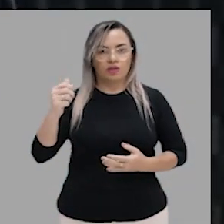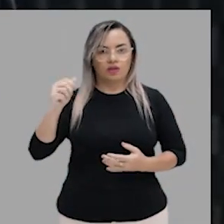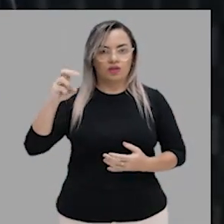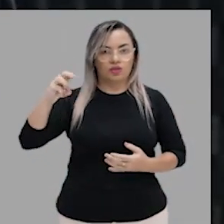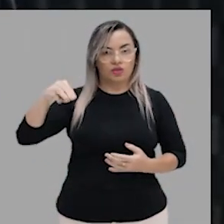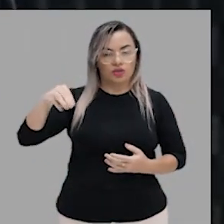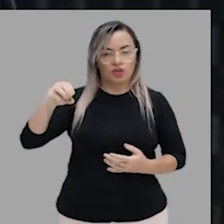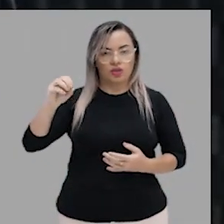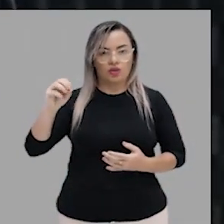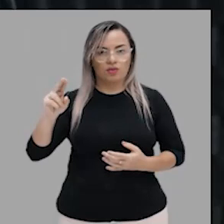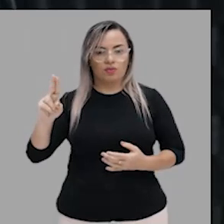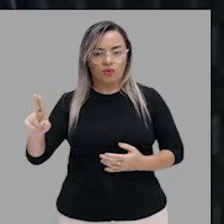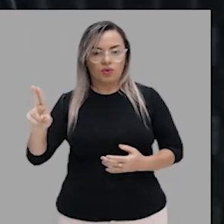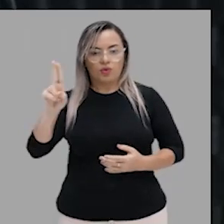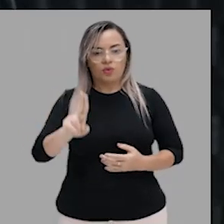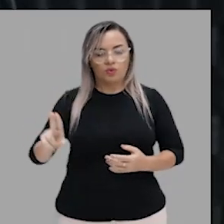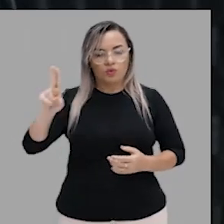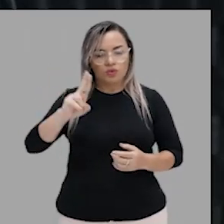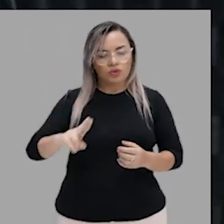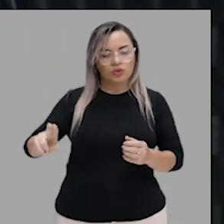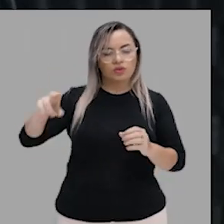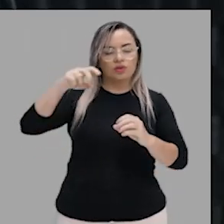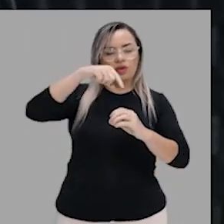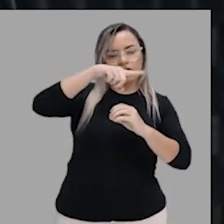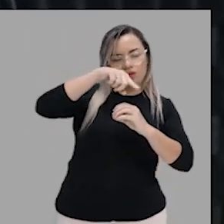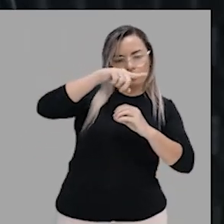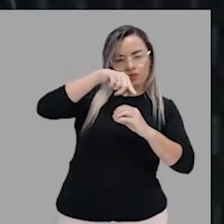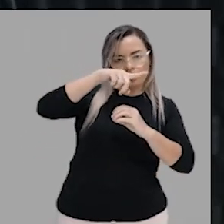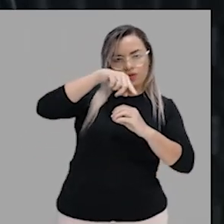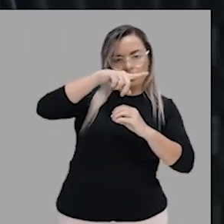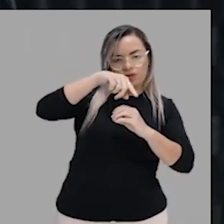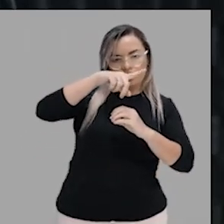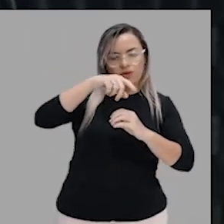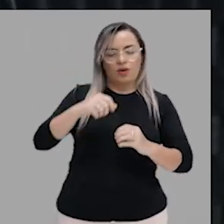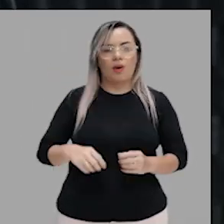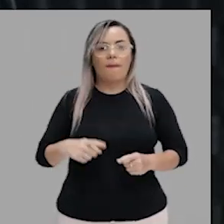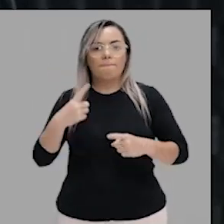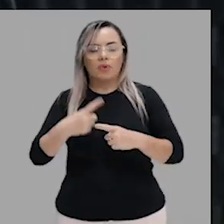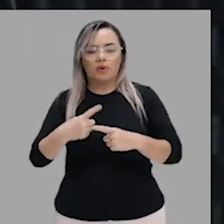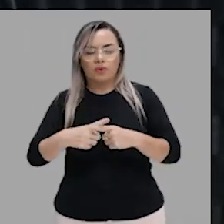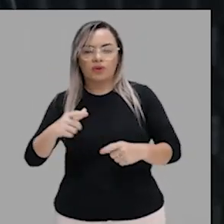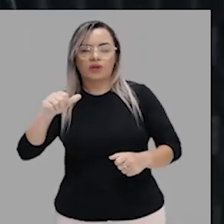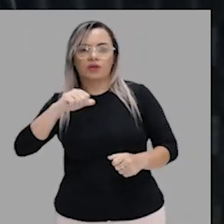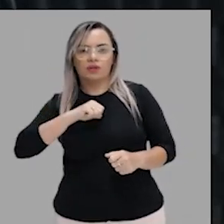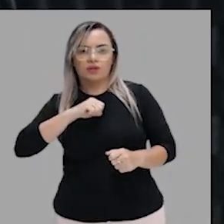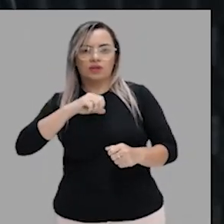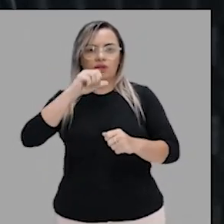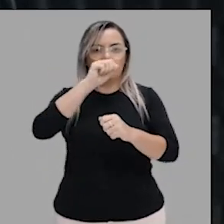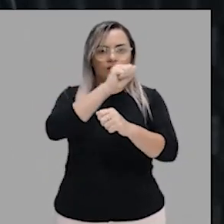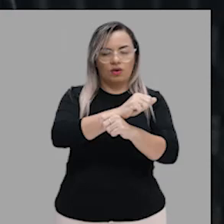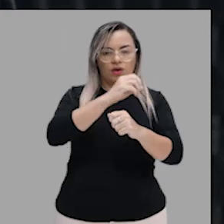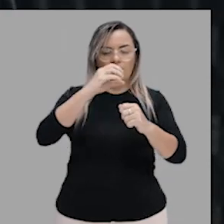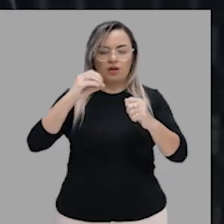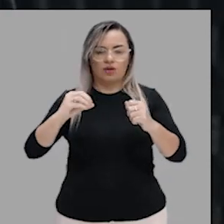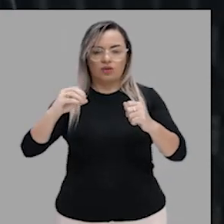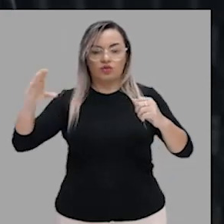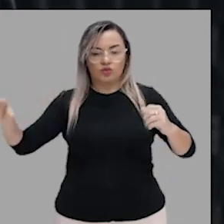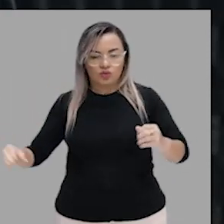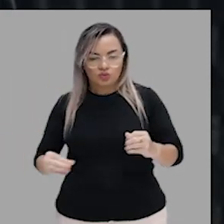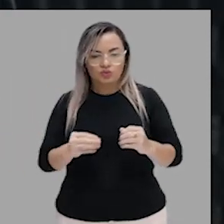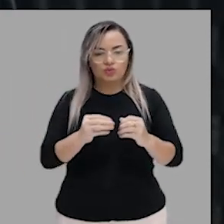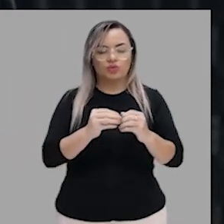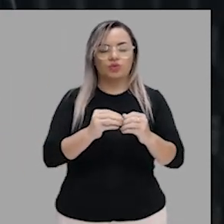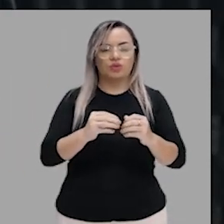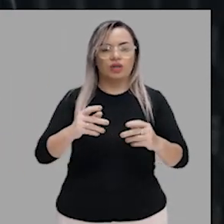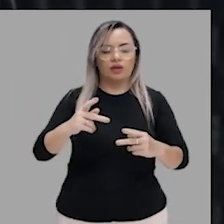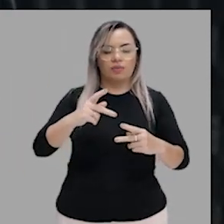colocando uma crase. Que é justamente porque eu tenho o artigo, a, junto à preposição, a. Por isso que a gente faz